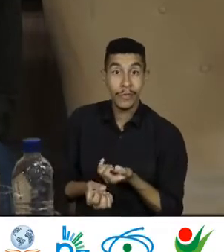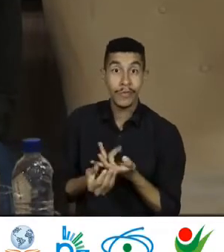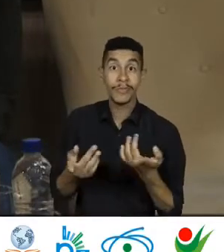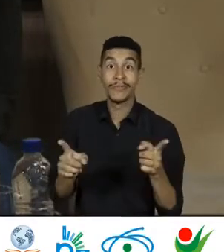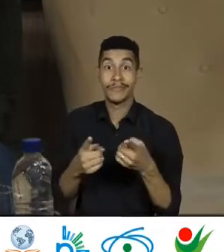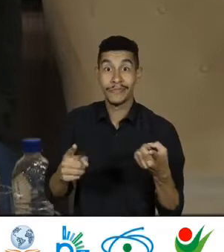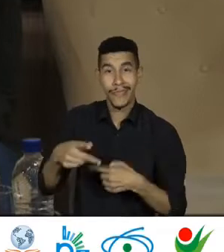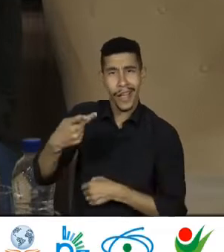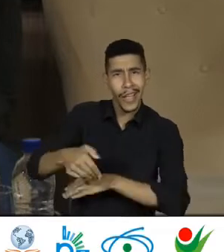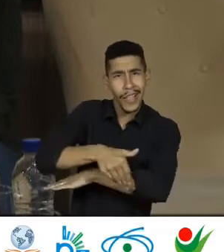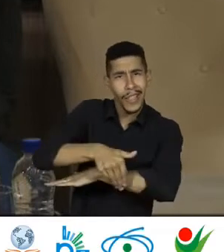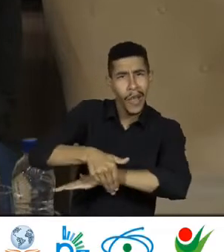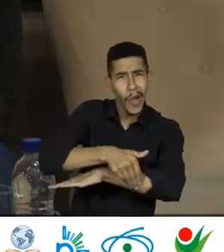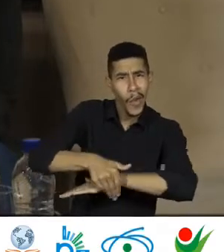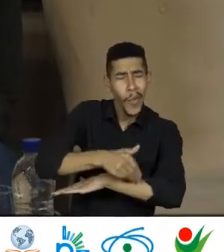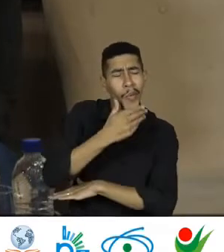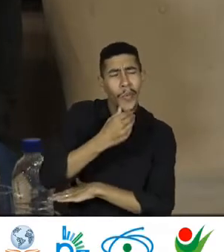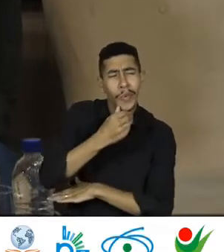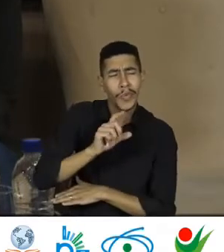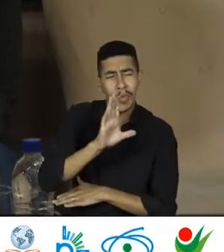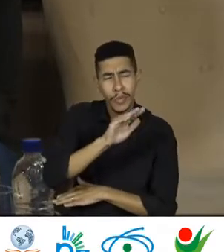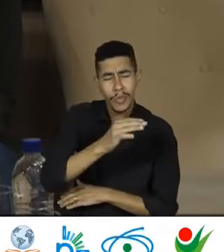Aqui na rua, doutor